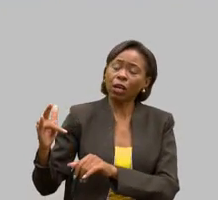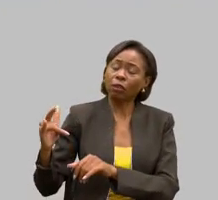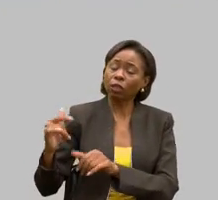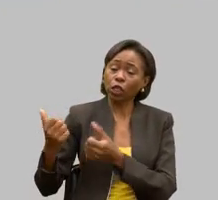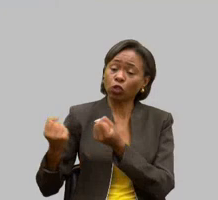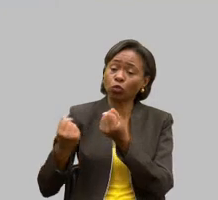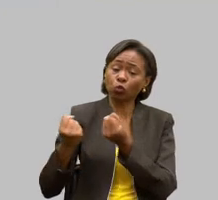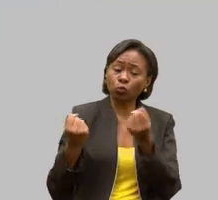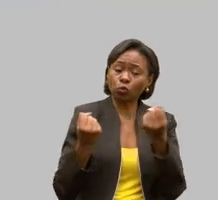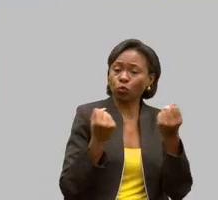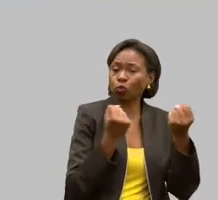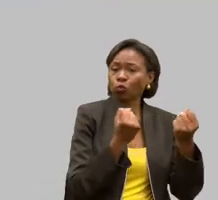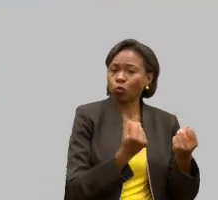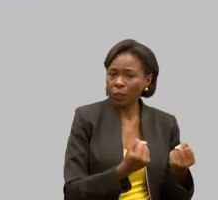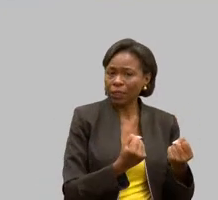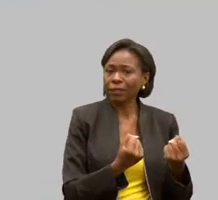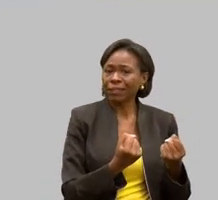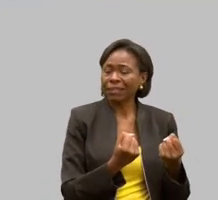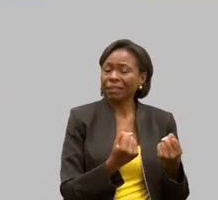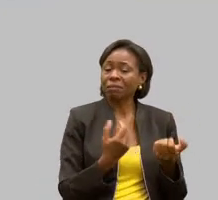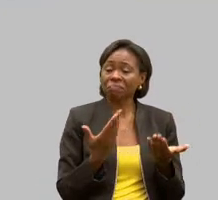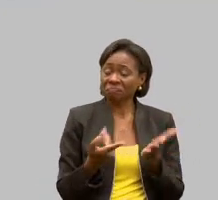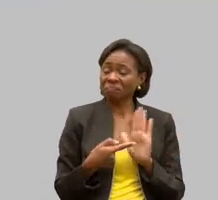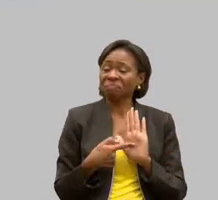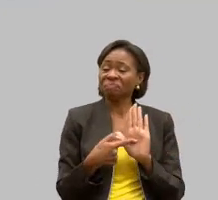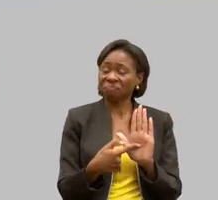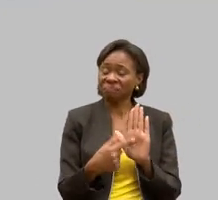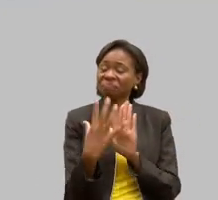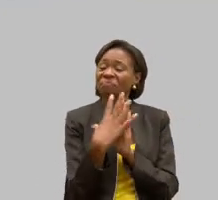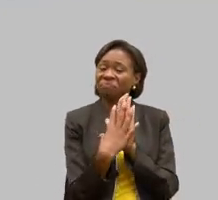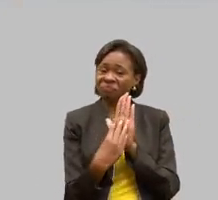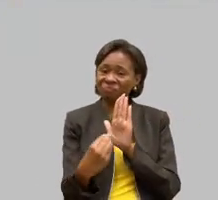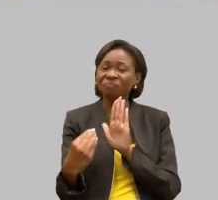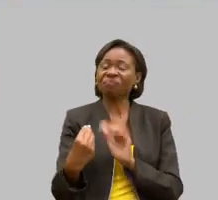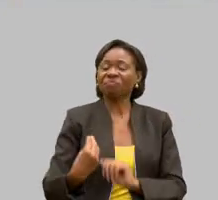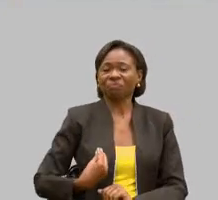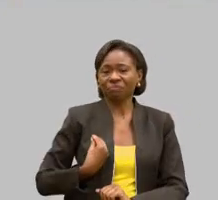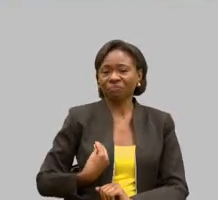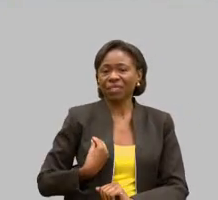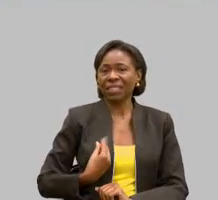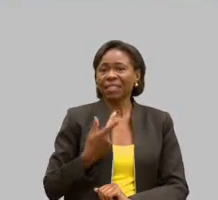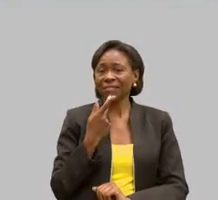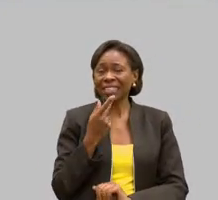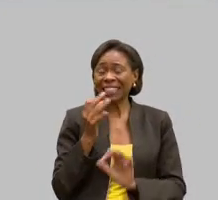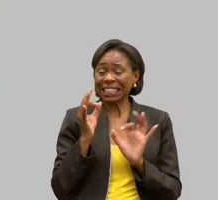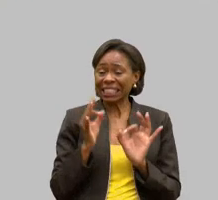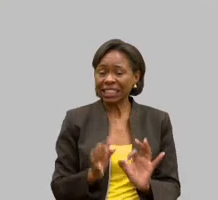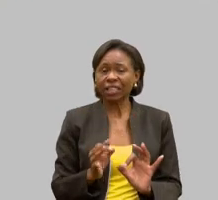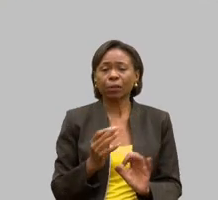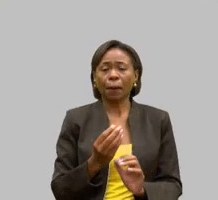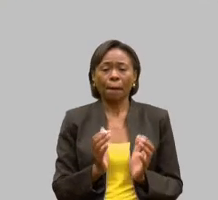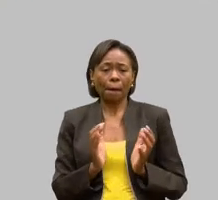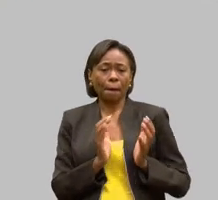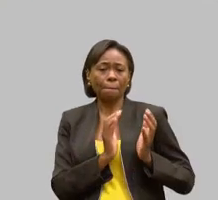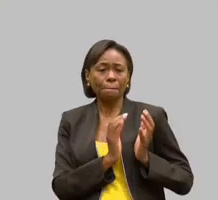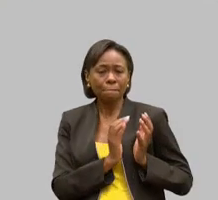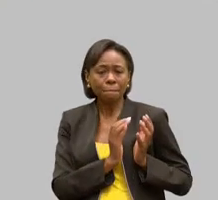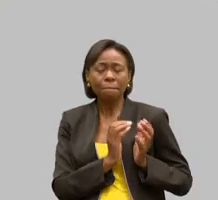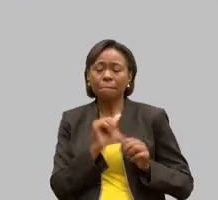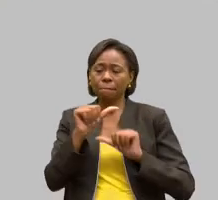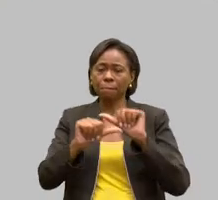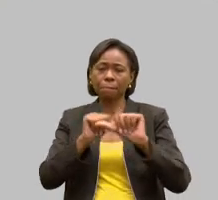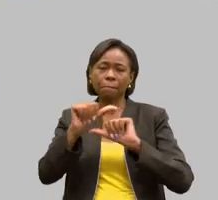vida, nos dizendo com toda certeza, a PAI transformou sua vida, o voluntariado te fez uma pessoa